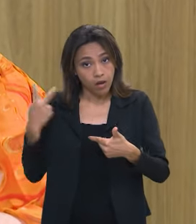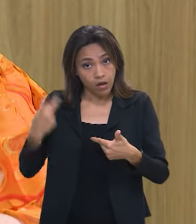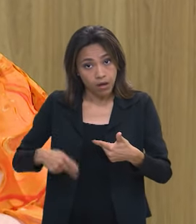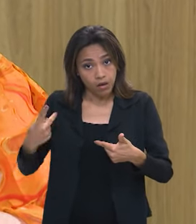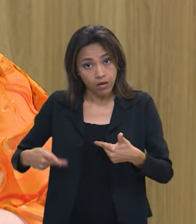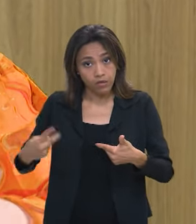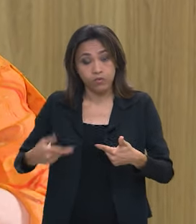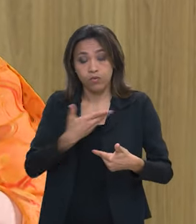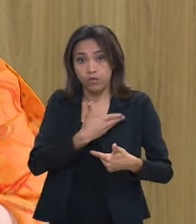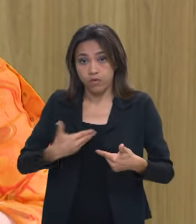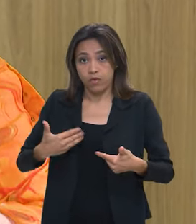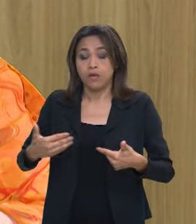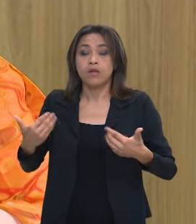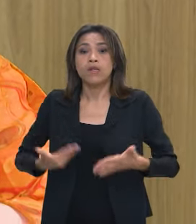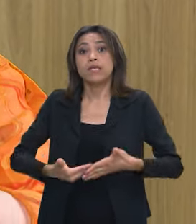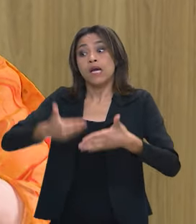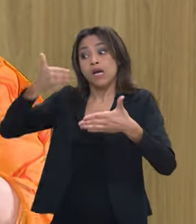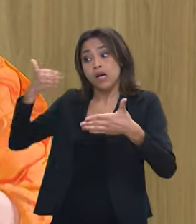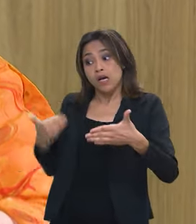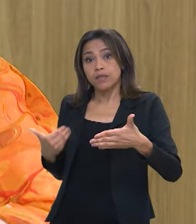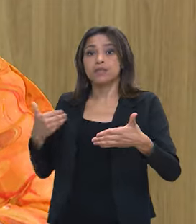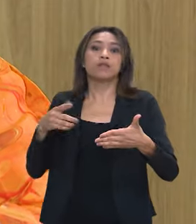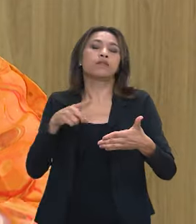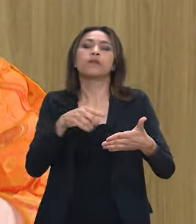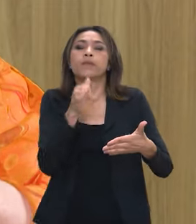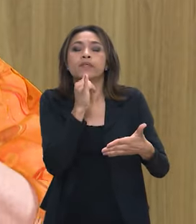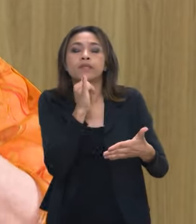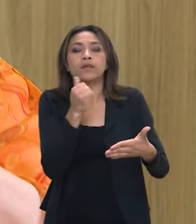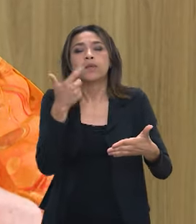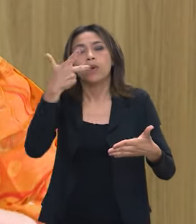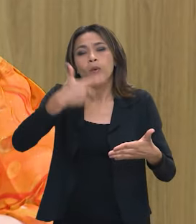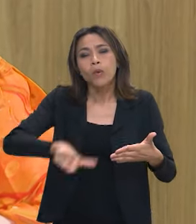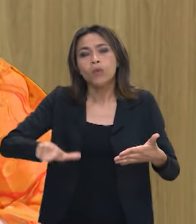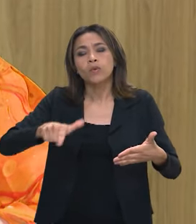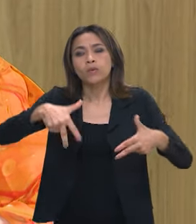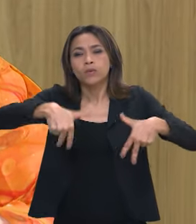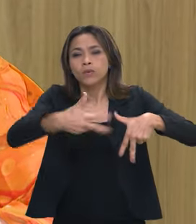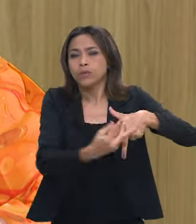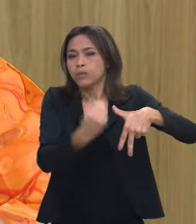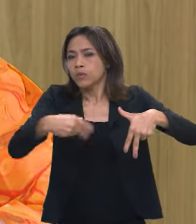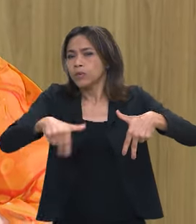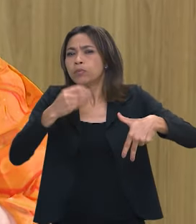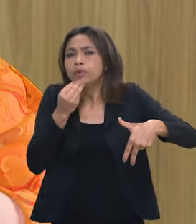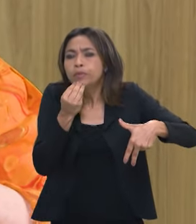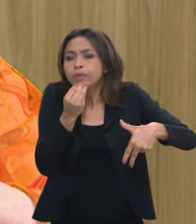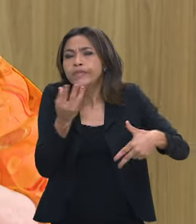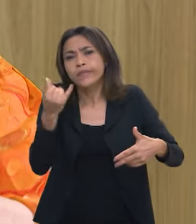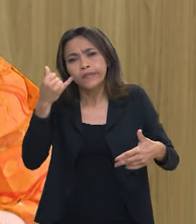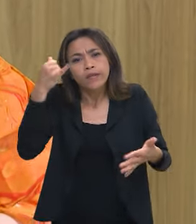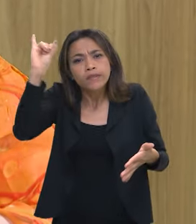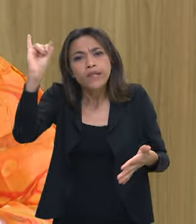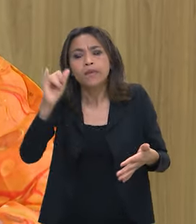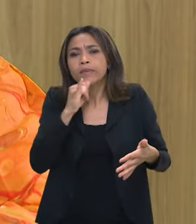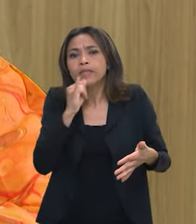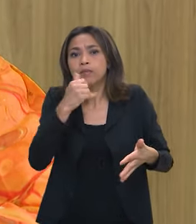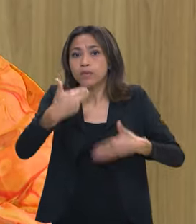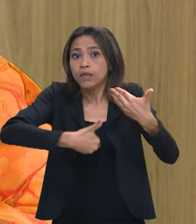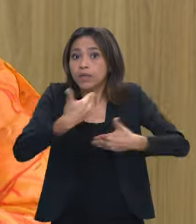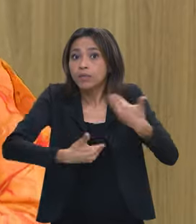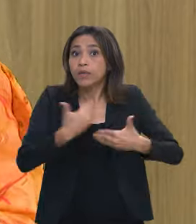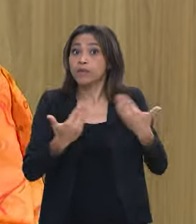aqueles transplantes que puderem ser evitados através da promoção da saúde de outros